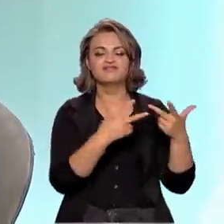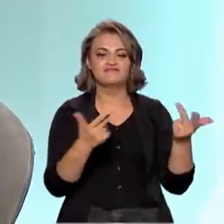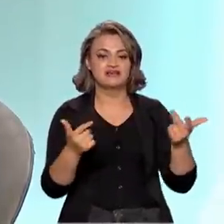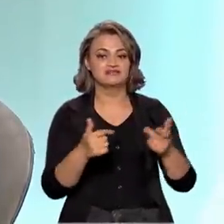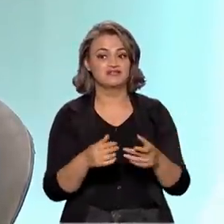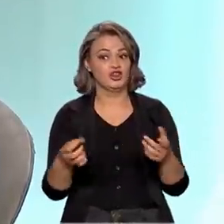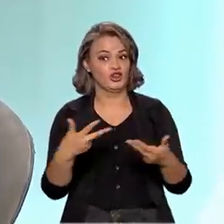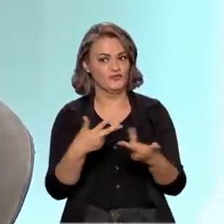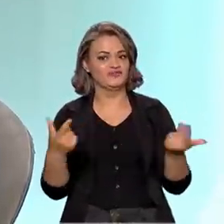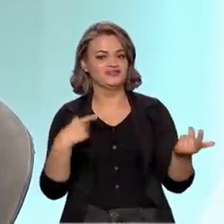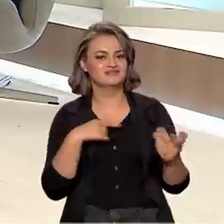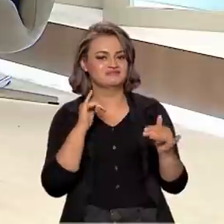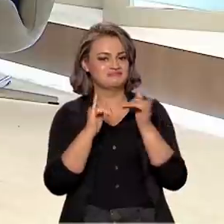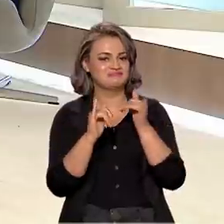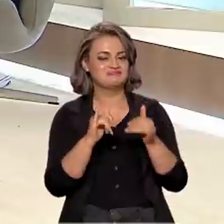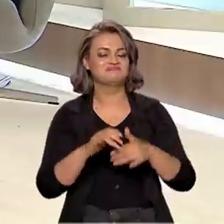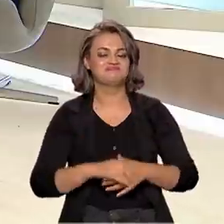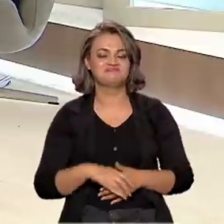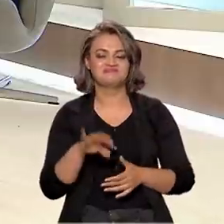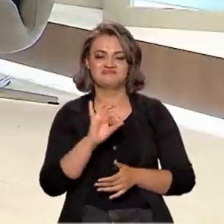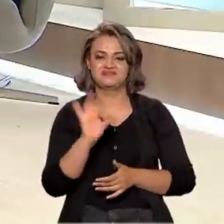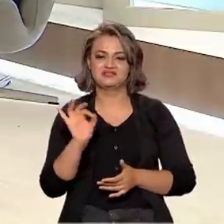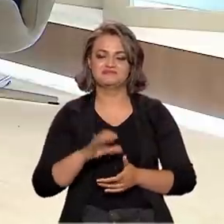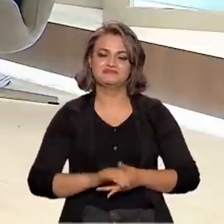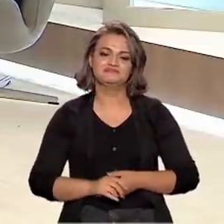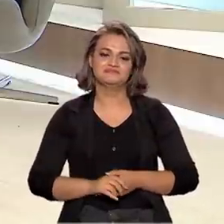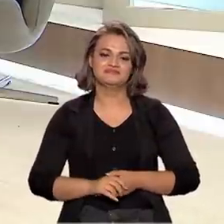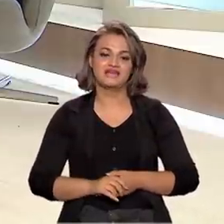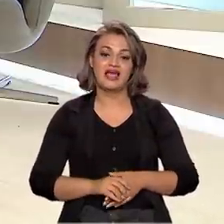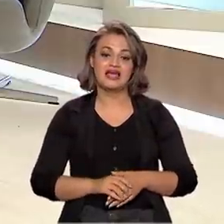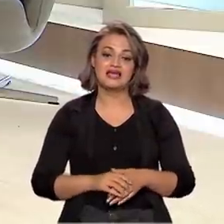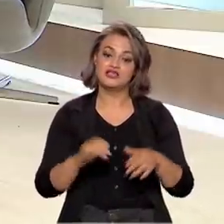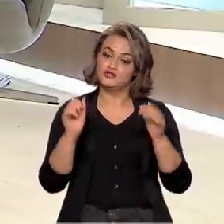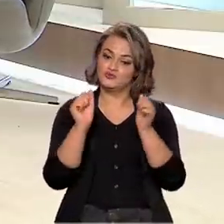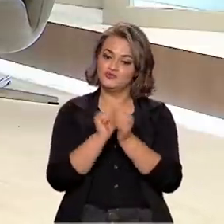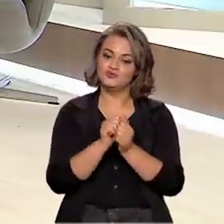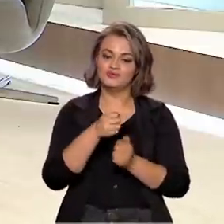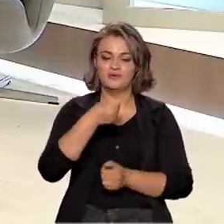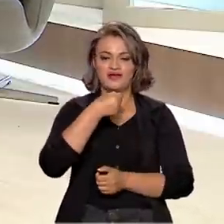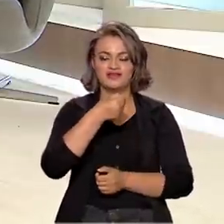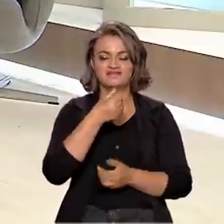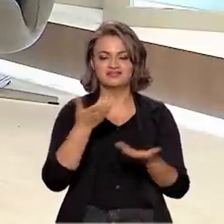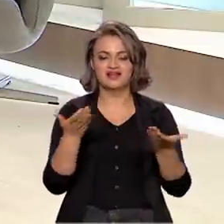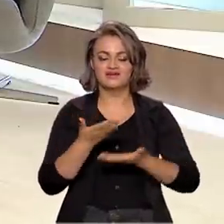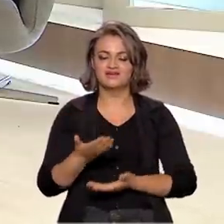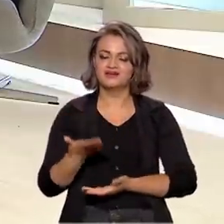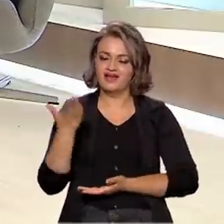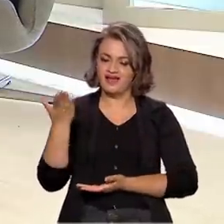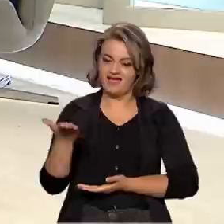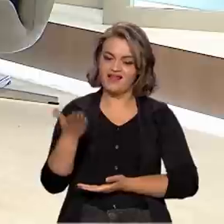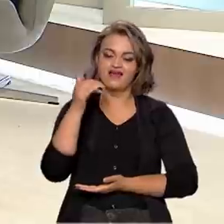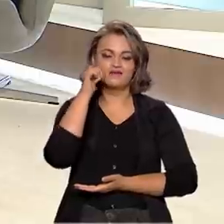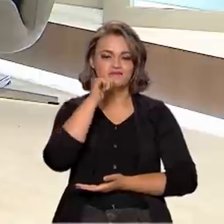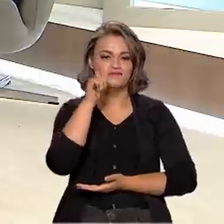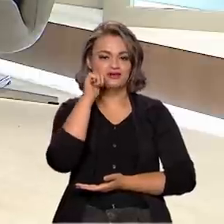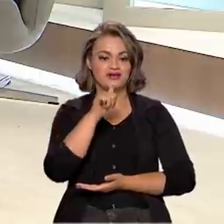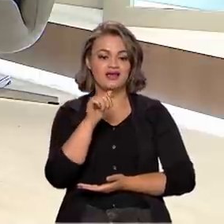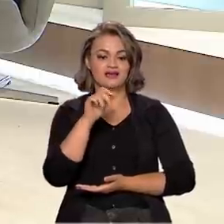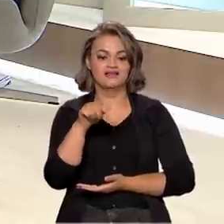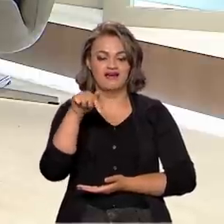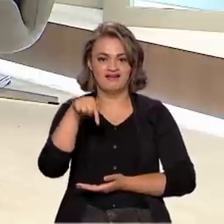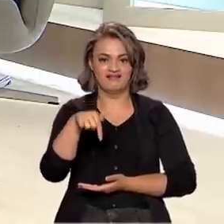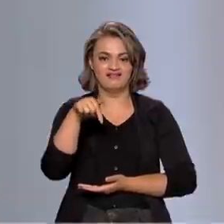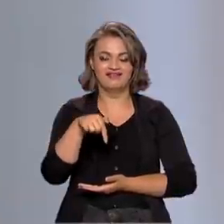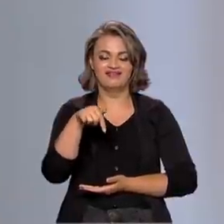também, novidades. Ótimo. E quem divide esta entrevista comigo é a jornalista e apresentadora do